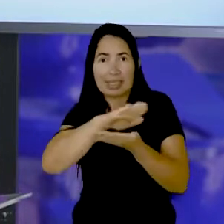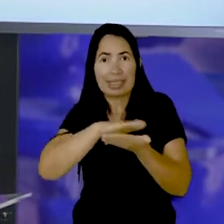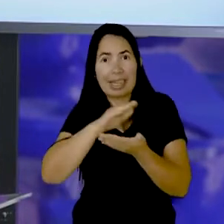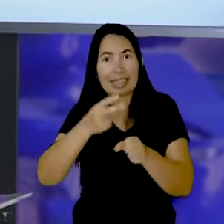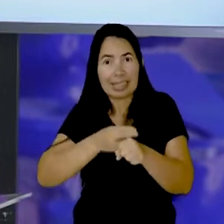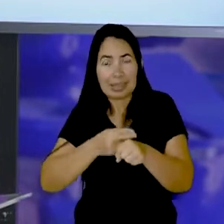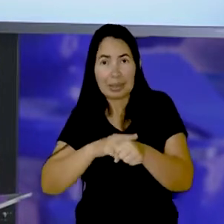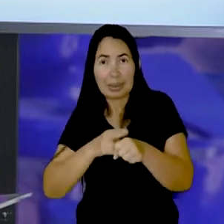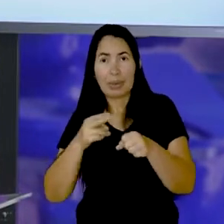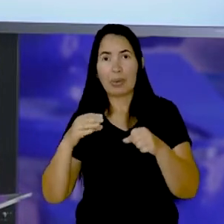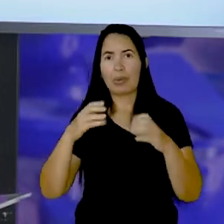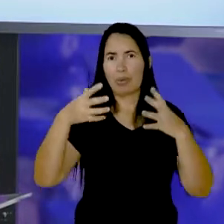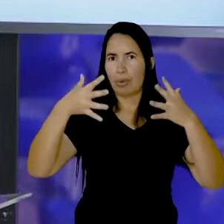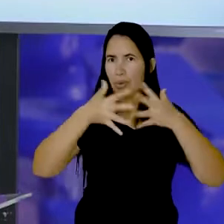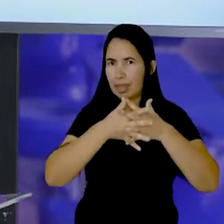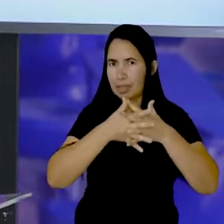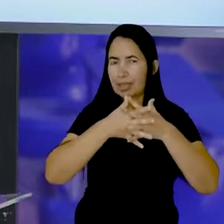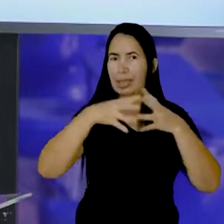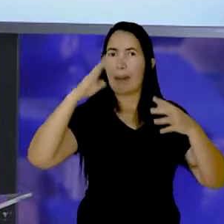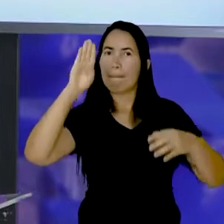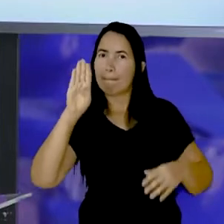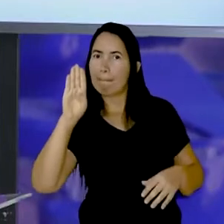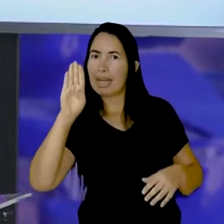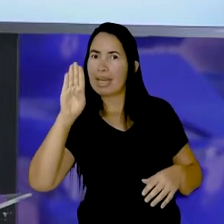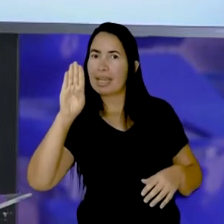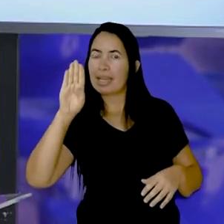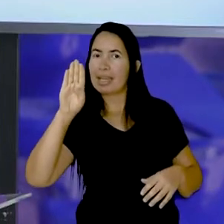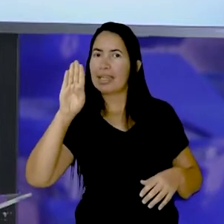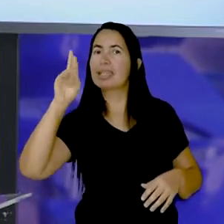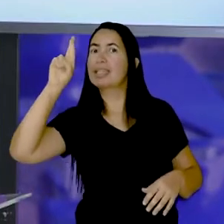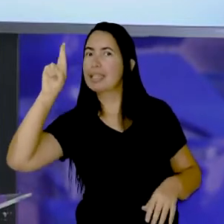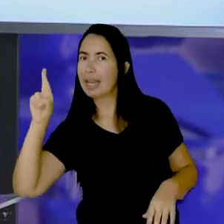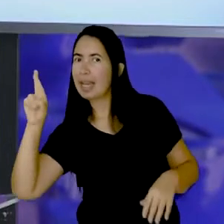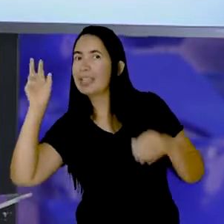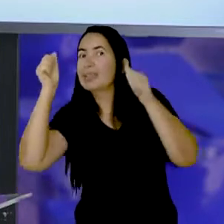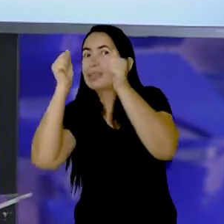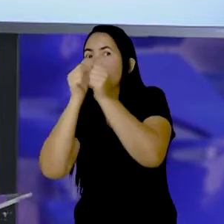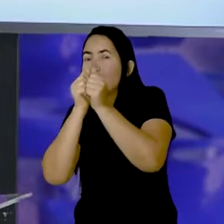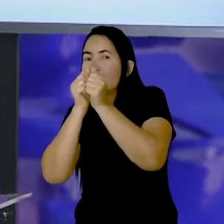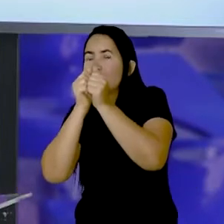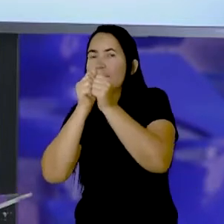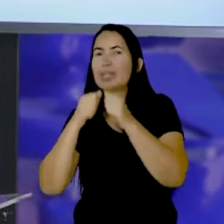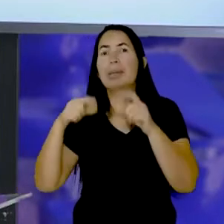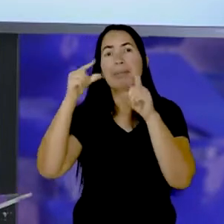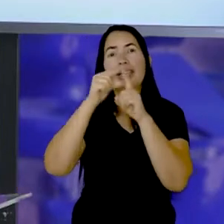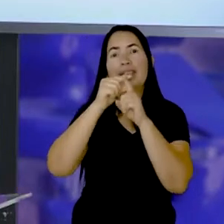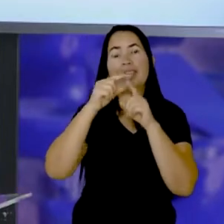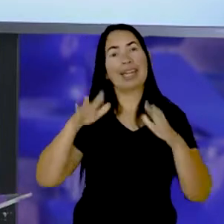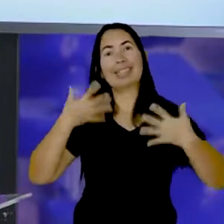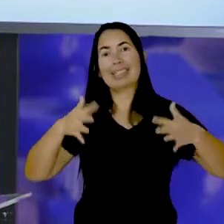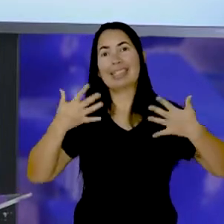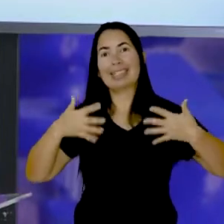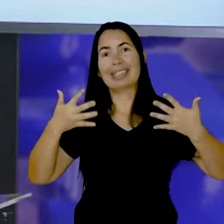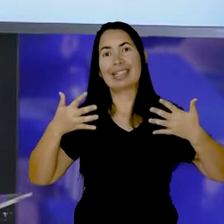temos a consoante B E a R também aí juntinhas E na palavra alegria? Onde é que a gente encontra